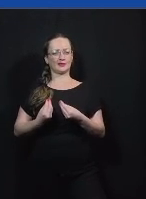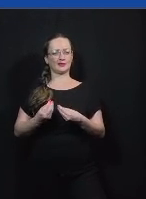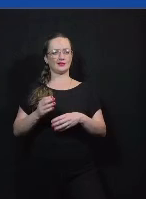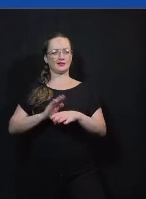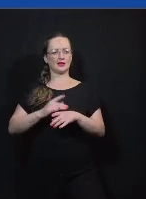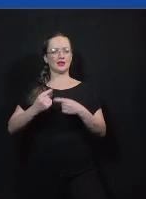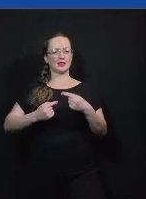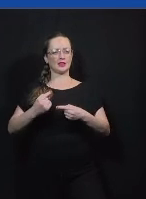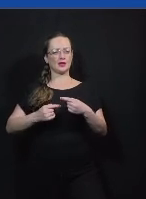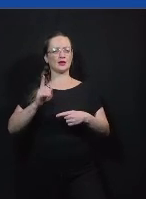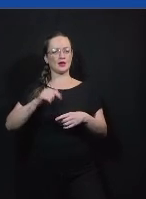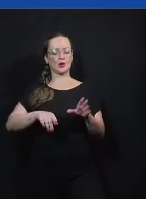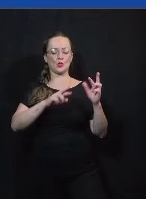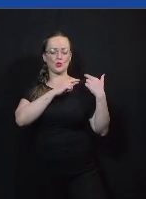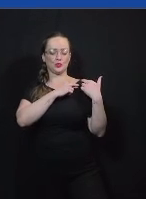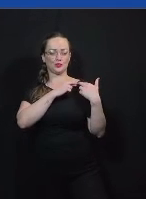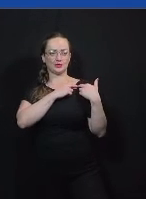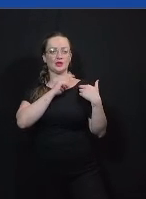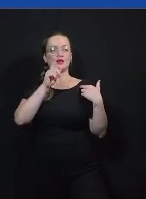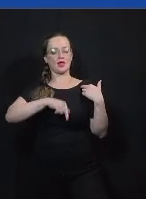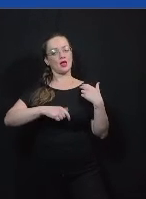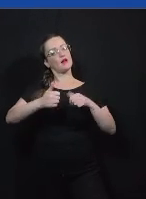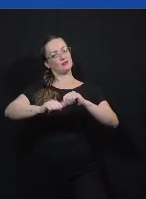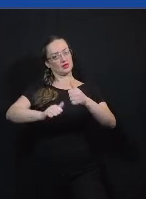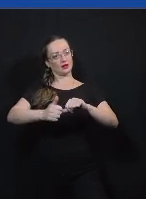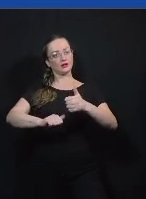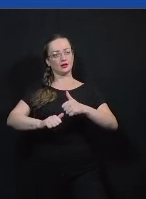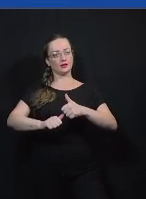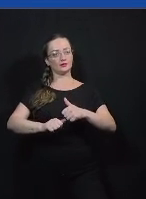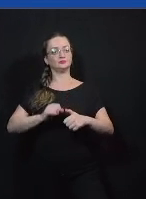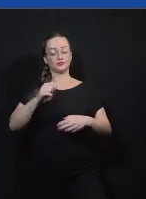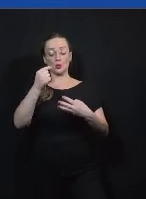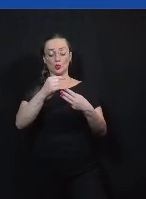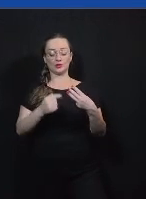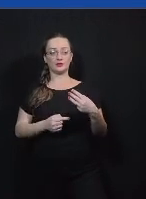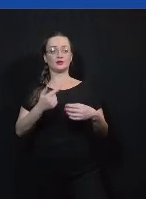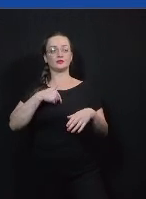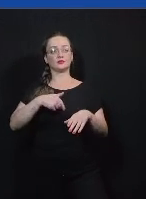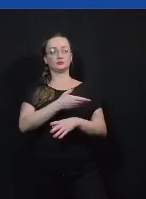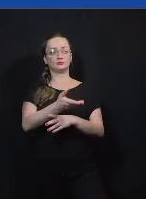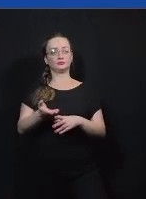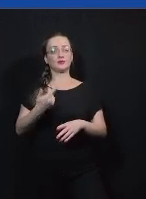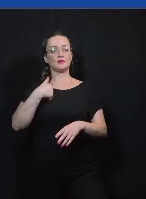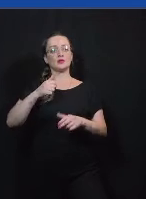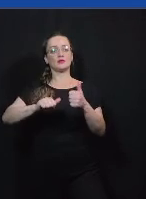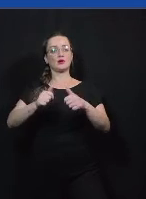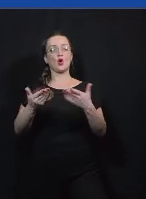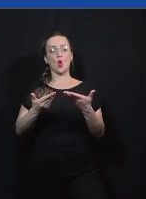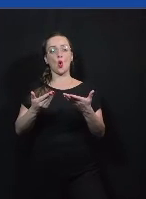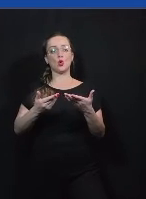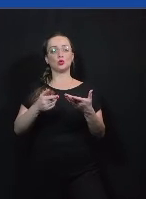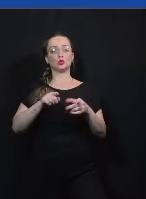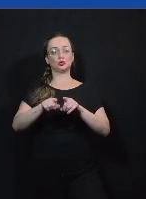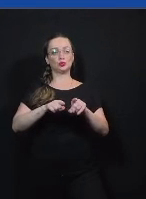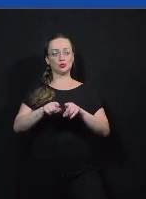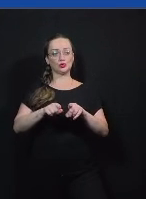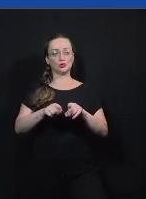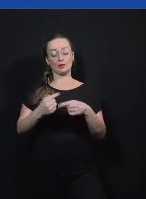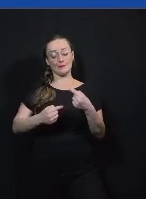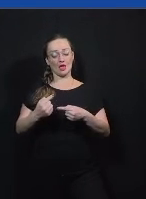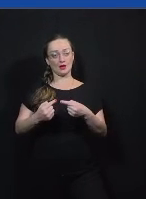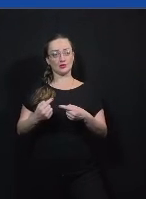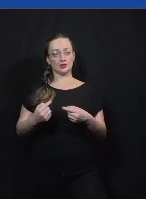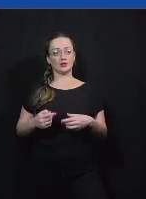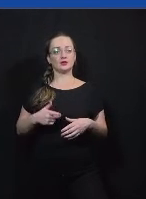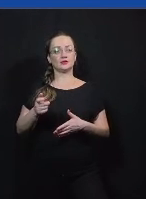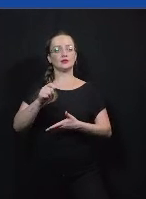debatendo eles têm um papel que é o papel de avaliação então aqueles critérios que a Virginia mostrou para vocês para vocês avaliarem o debate de hoje a gente dá para os alunos eles recebem uma fichinha